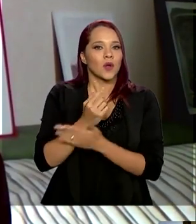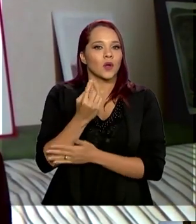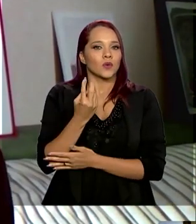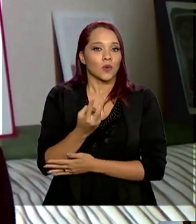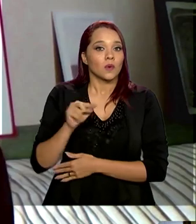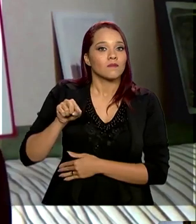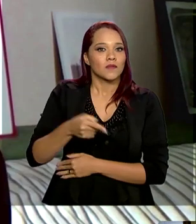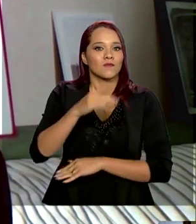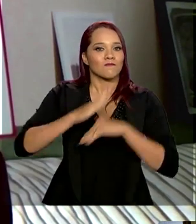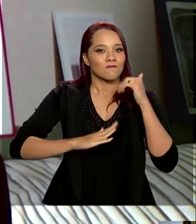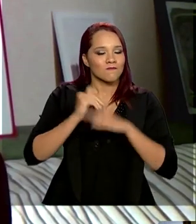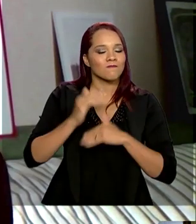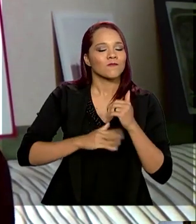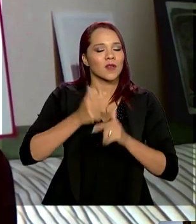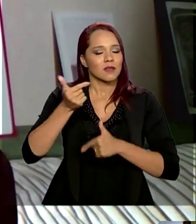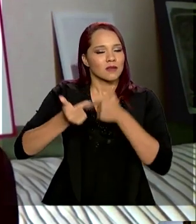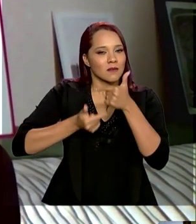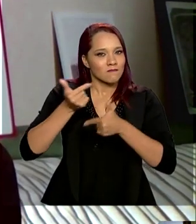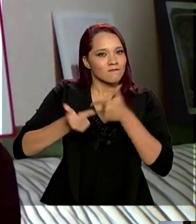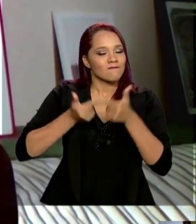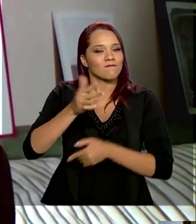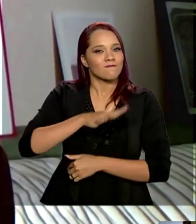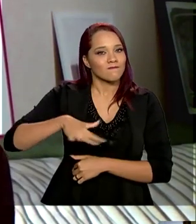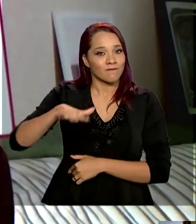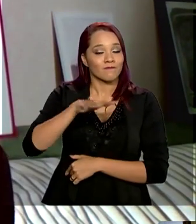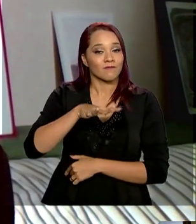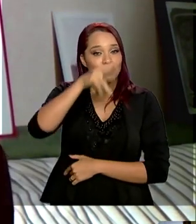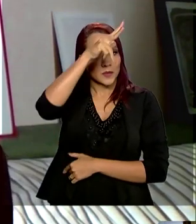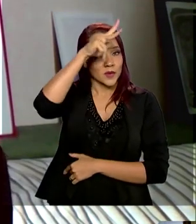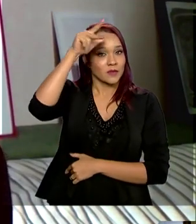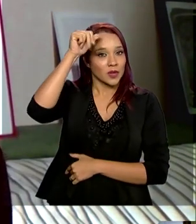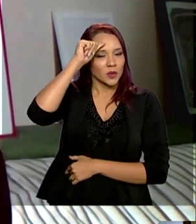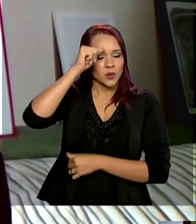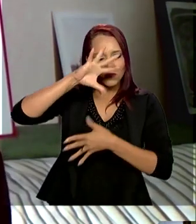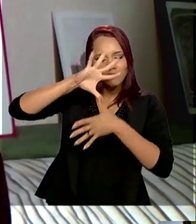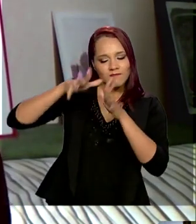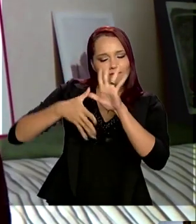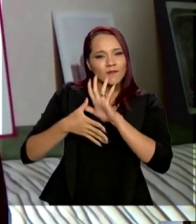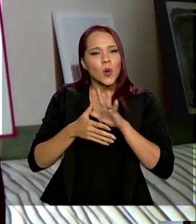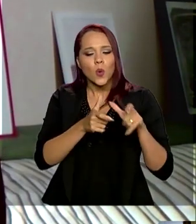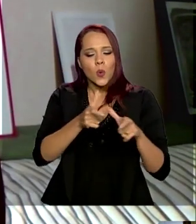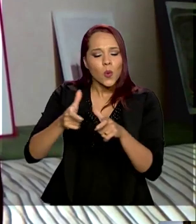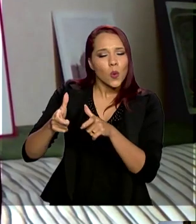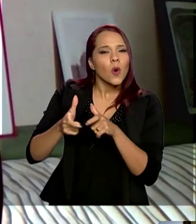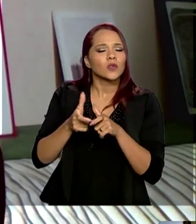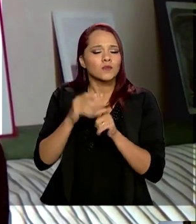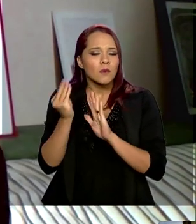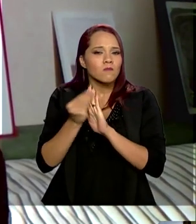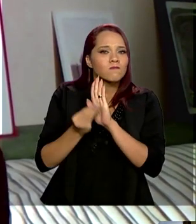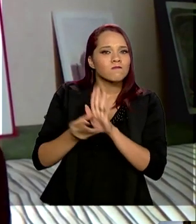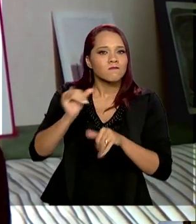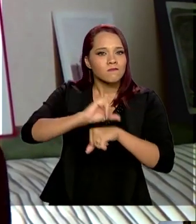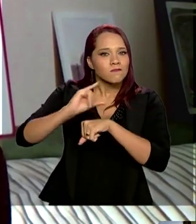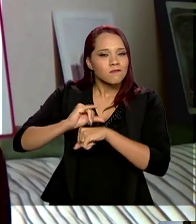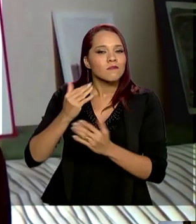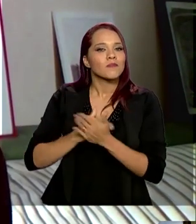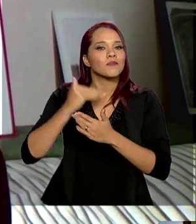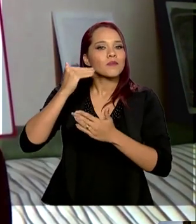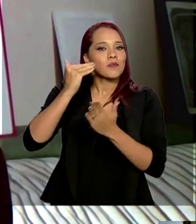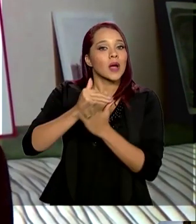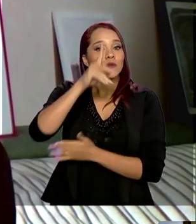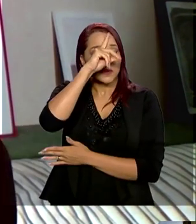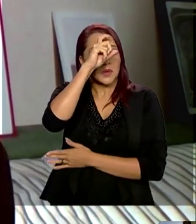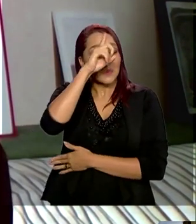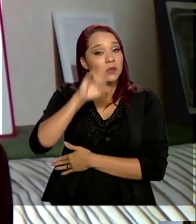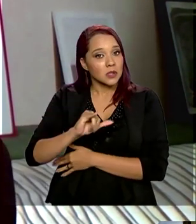profissionais vão trabalhar por ali. A Prefeitura mapeia outros locais para instalar outros hospitais de campanha,